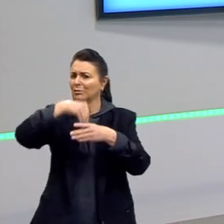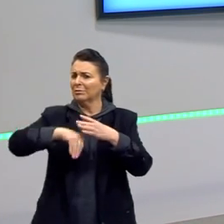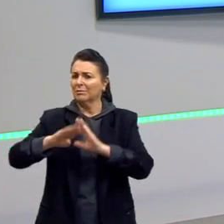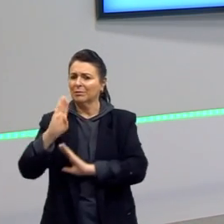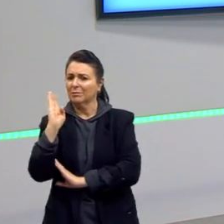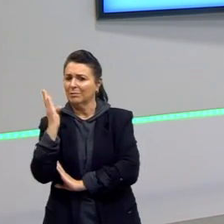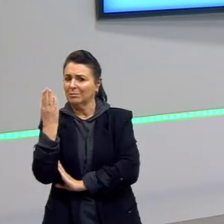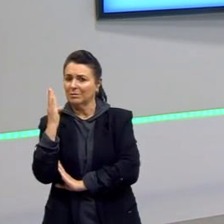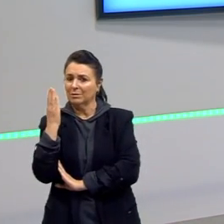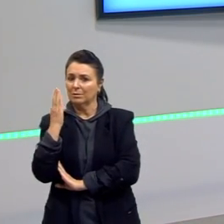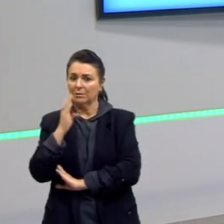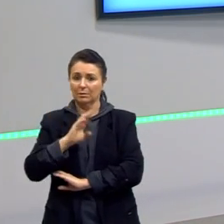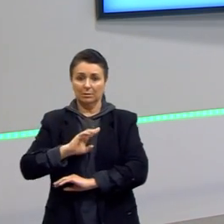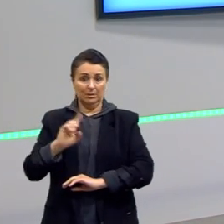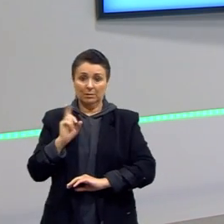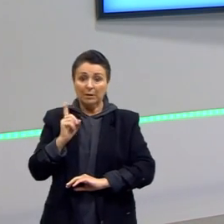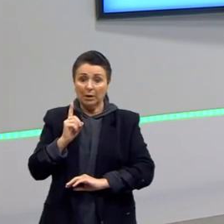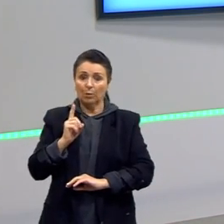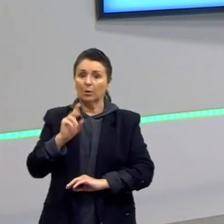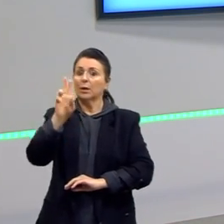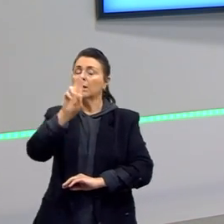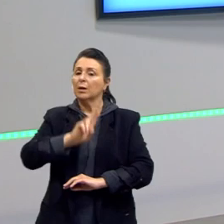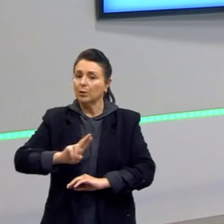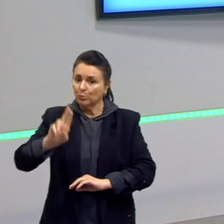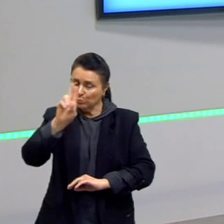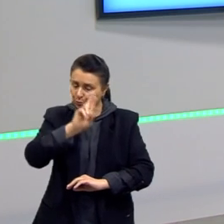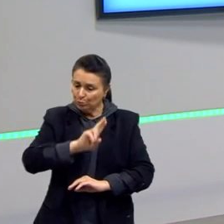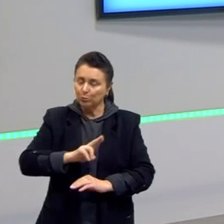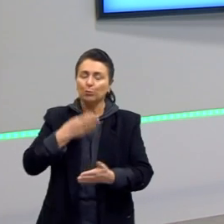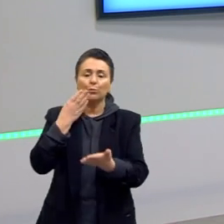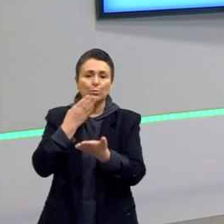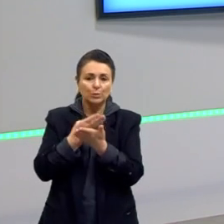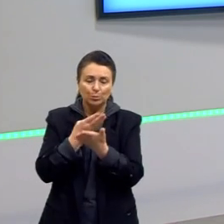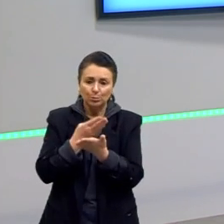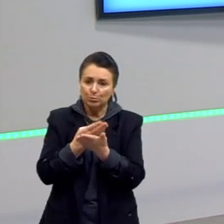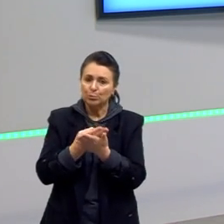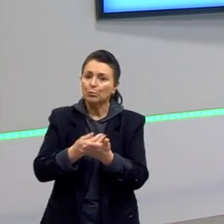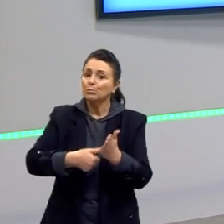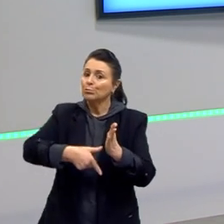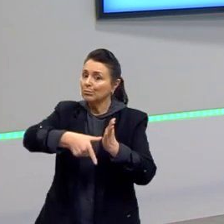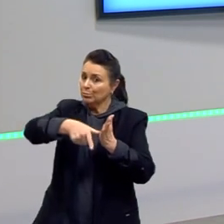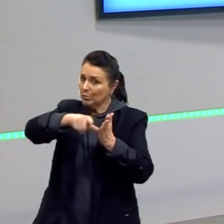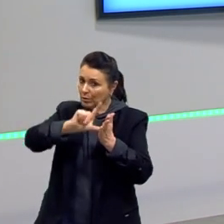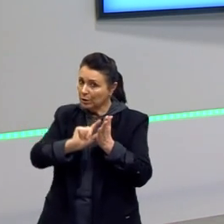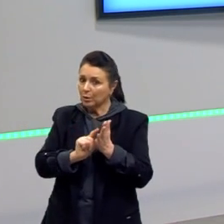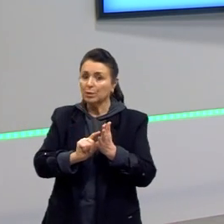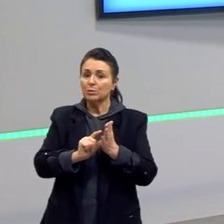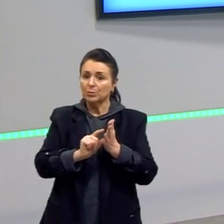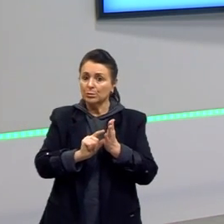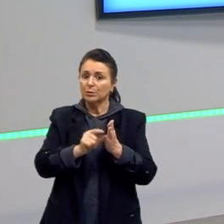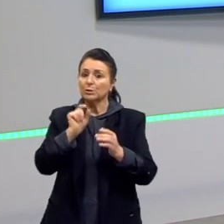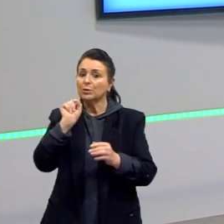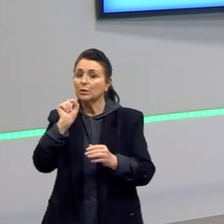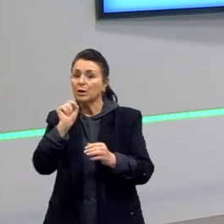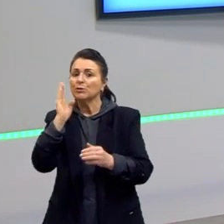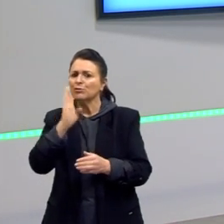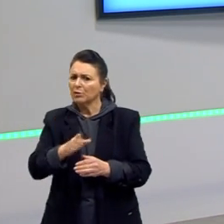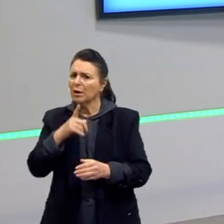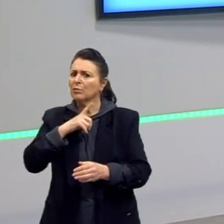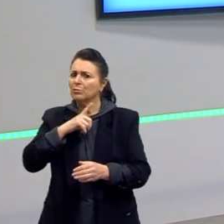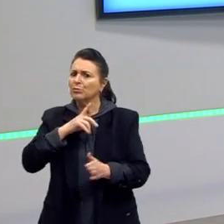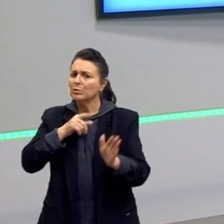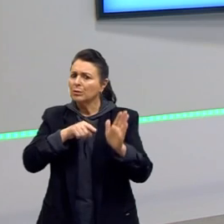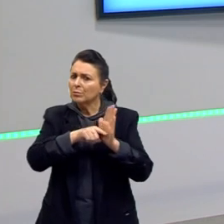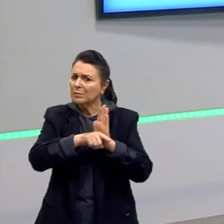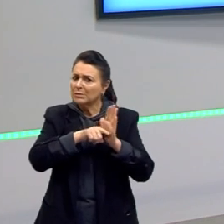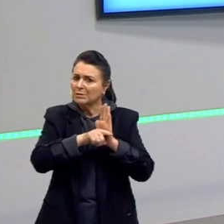Não, não foi assim. Ele utilizou, então, dos estudos dos seus colegas cientistas